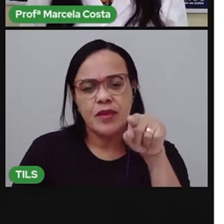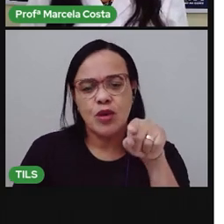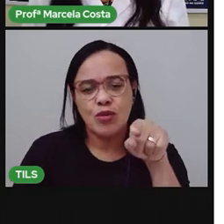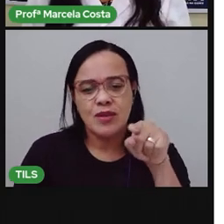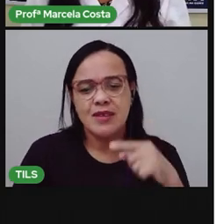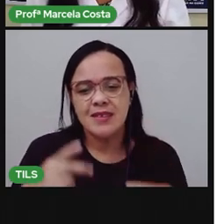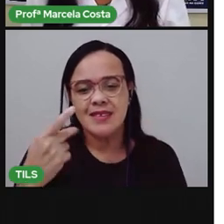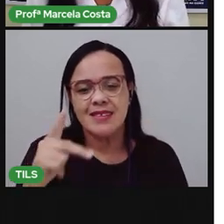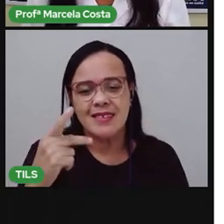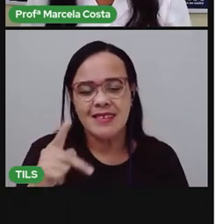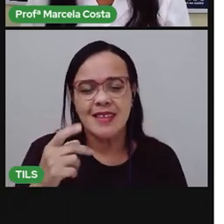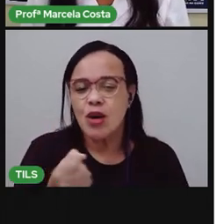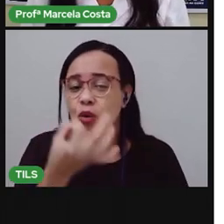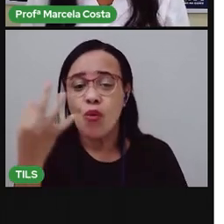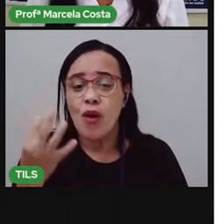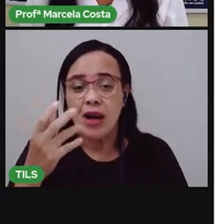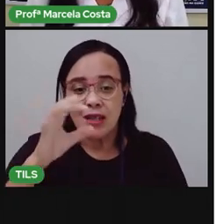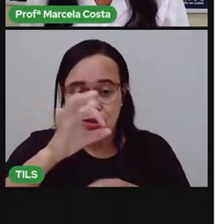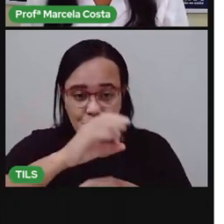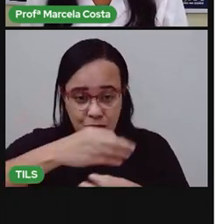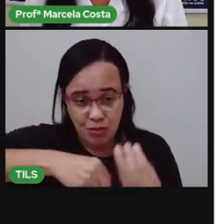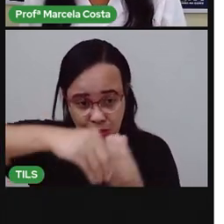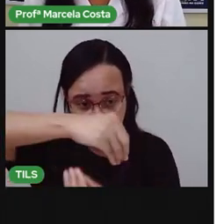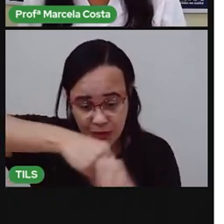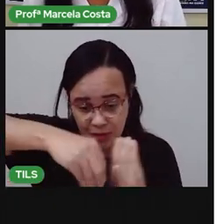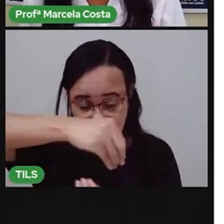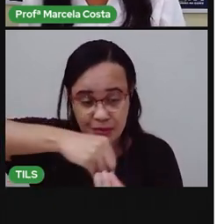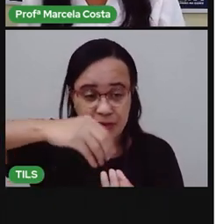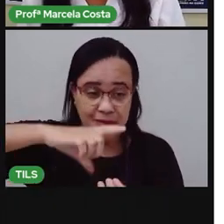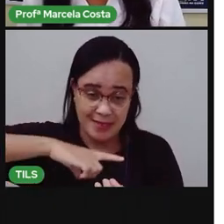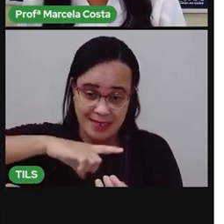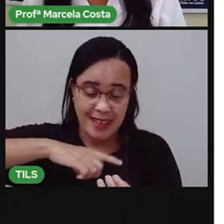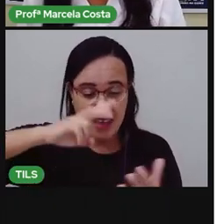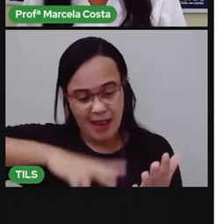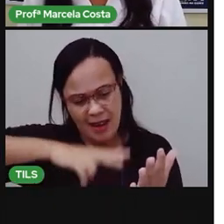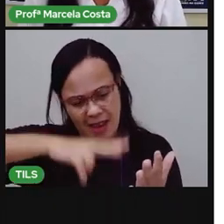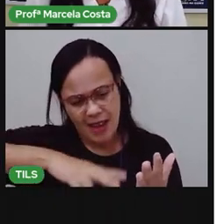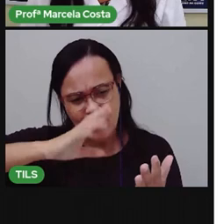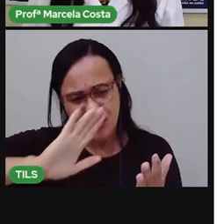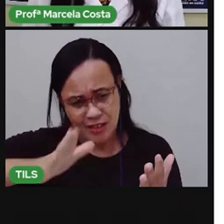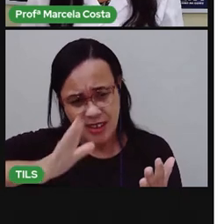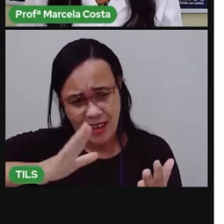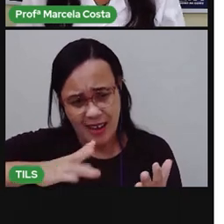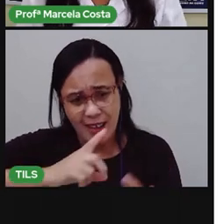tem na mão, tem quantos ingredientes? Você conseguiu fazer a leitura de algum ingrediente?